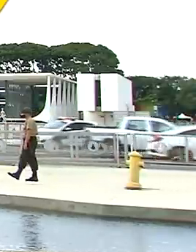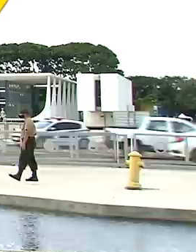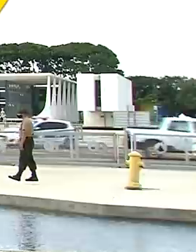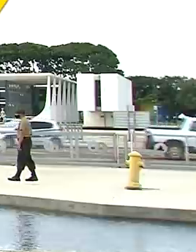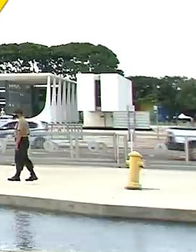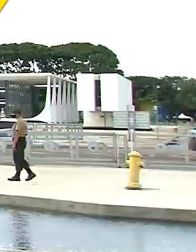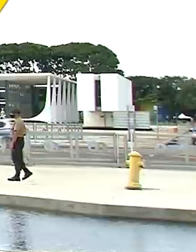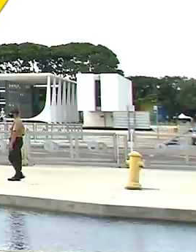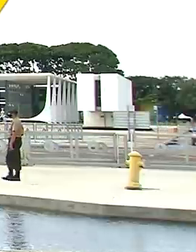Transcrição Negri